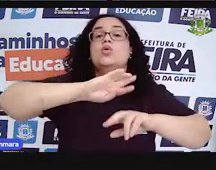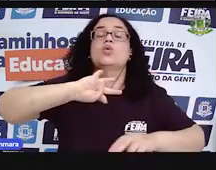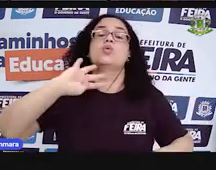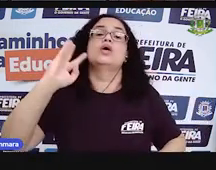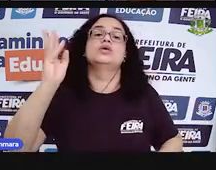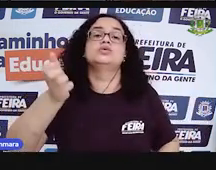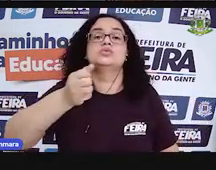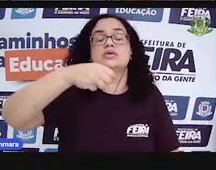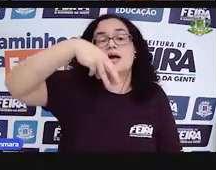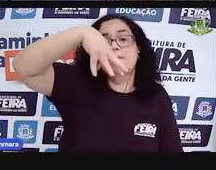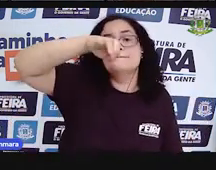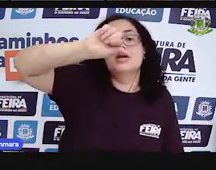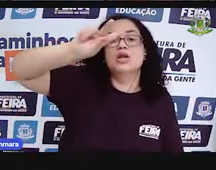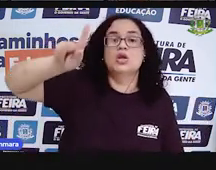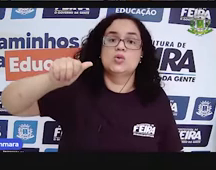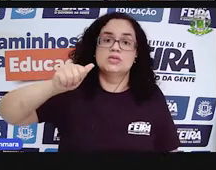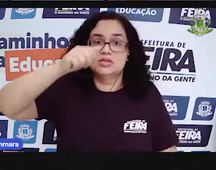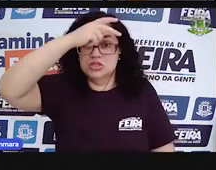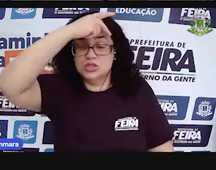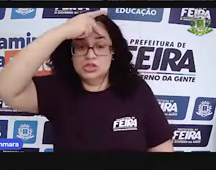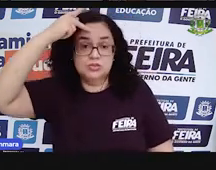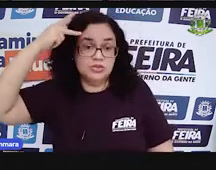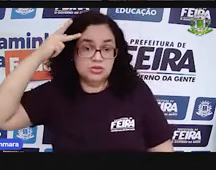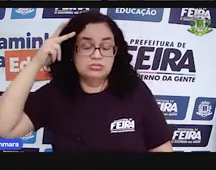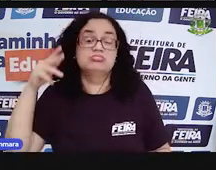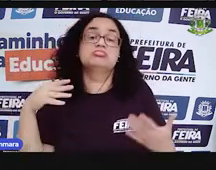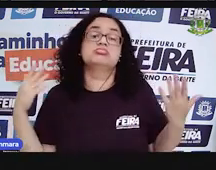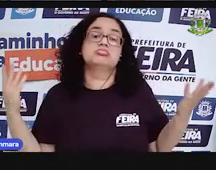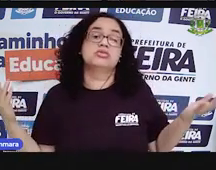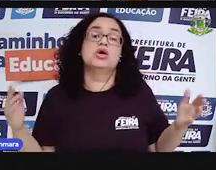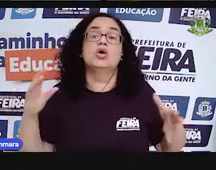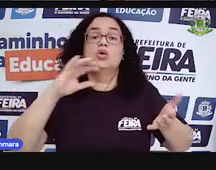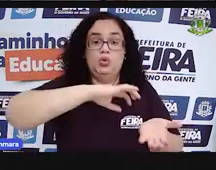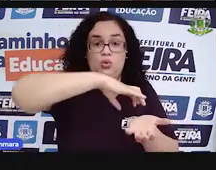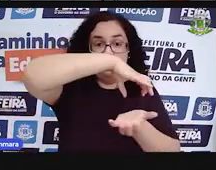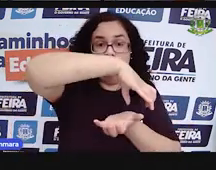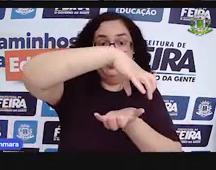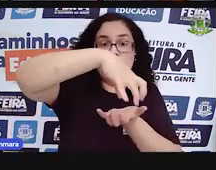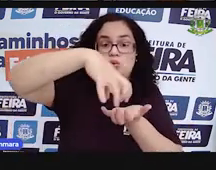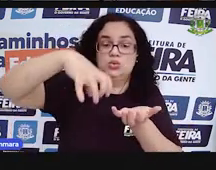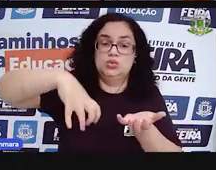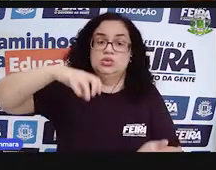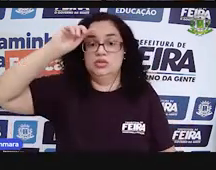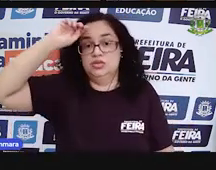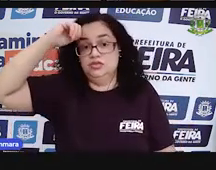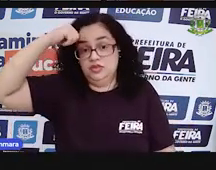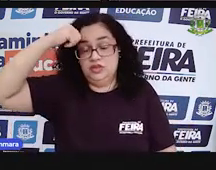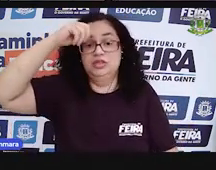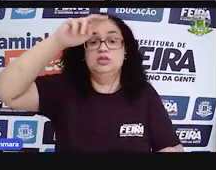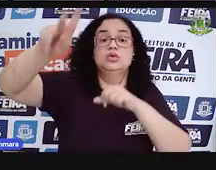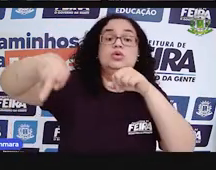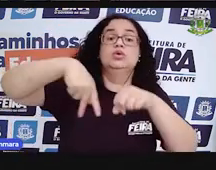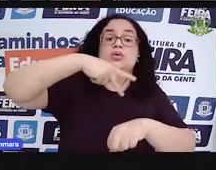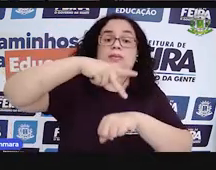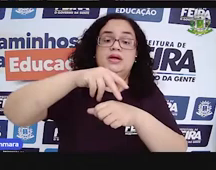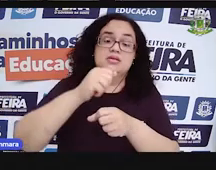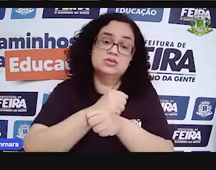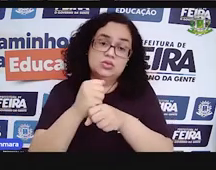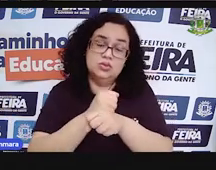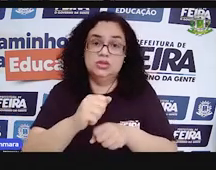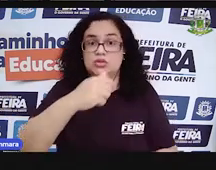ocuparam o continente africano em 2014? Bom, a gente vai responder a essas duas